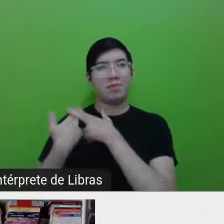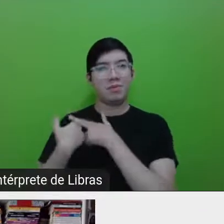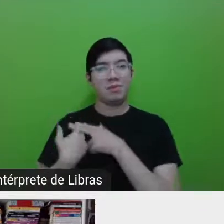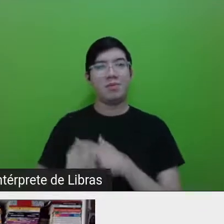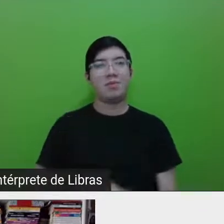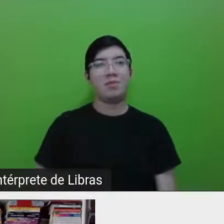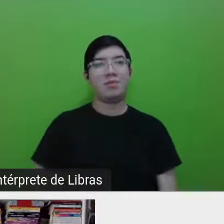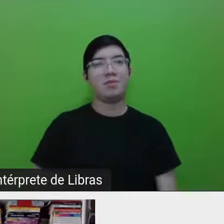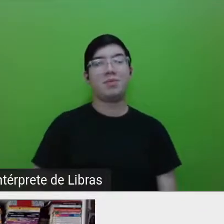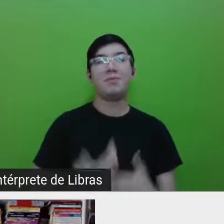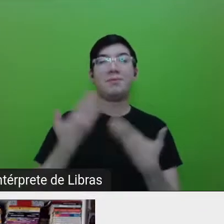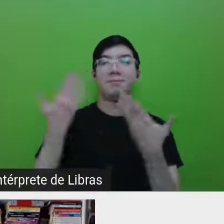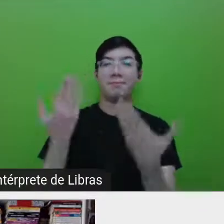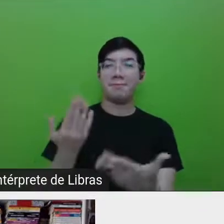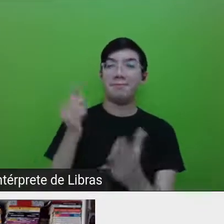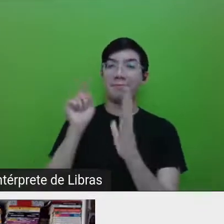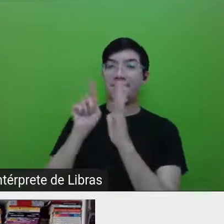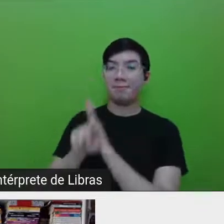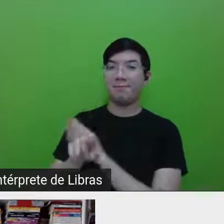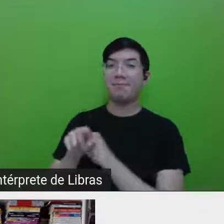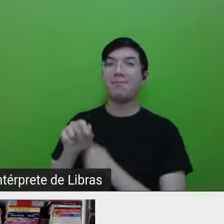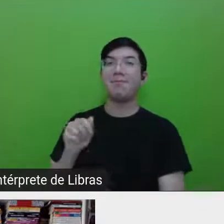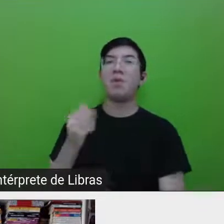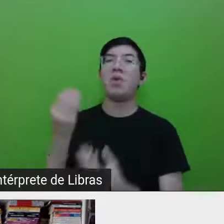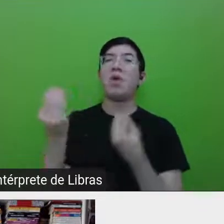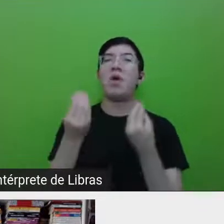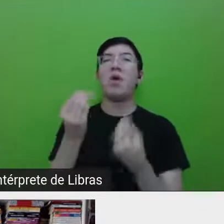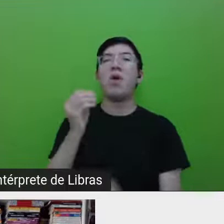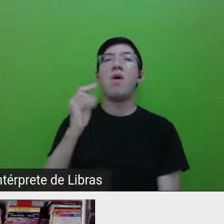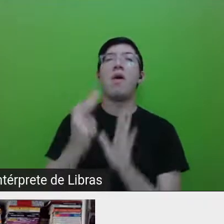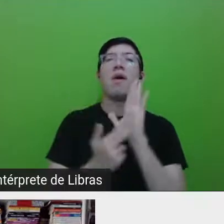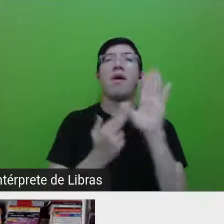Gleida, como foi que a Helena Ferrante entrou na sua vida?